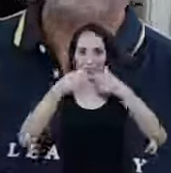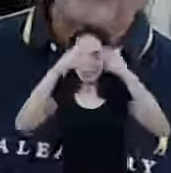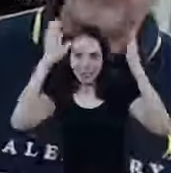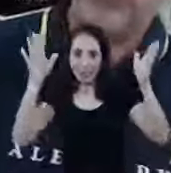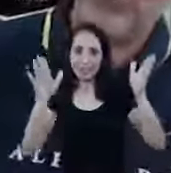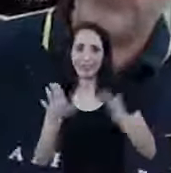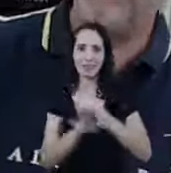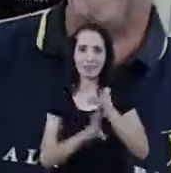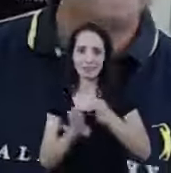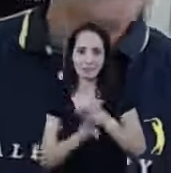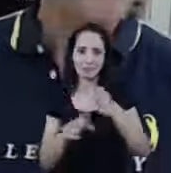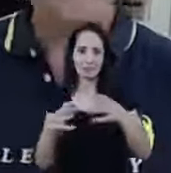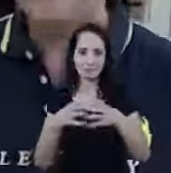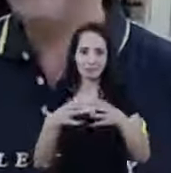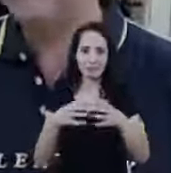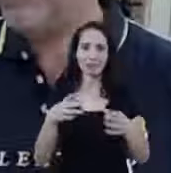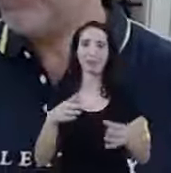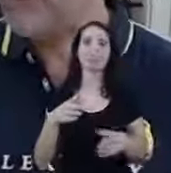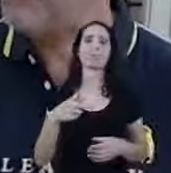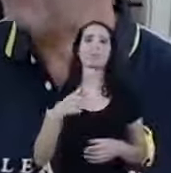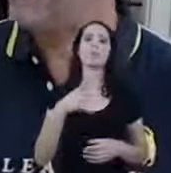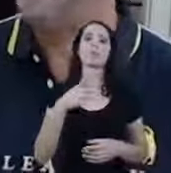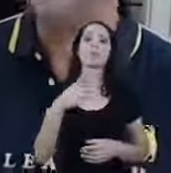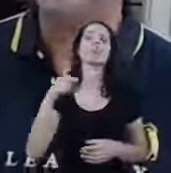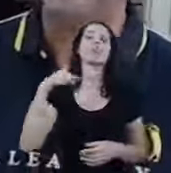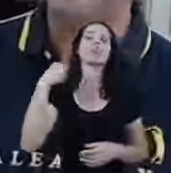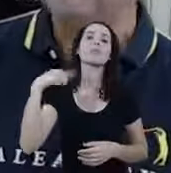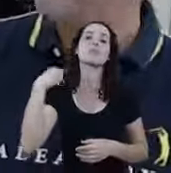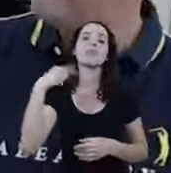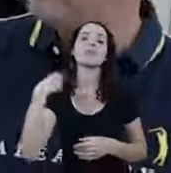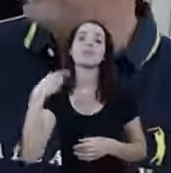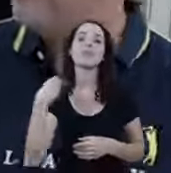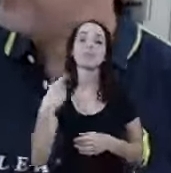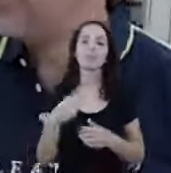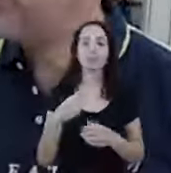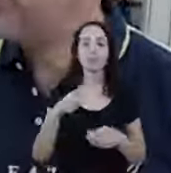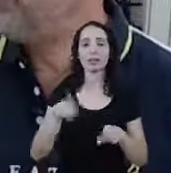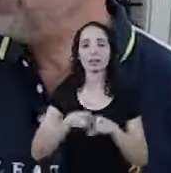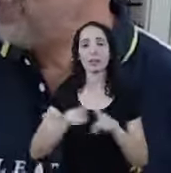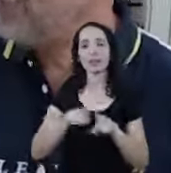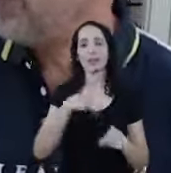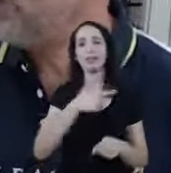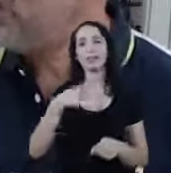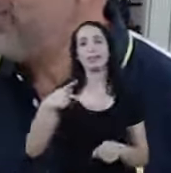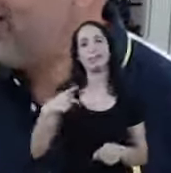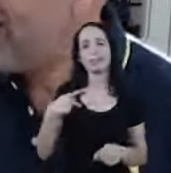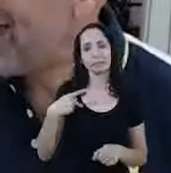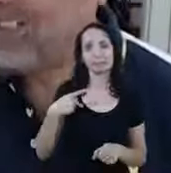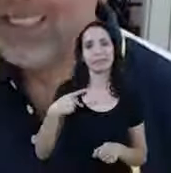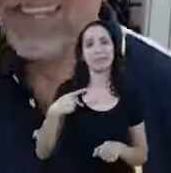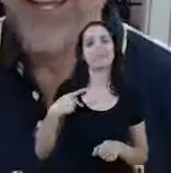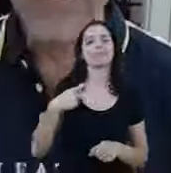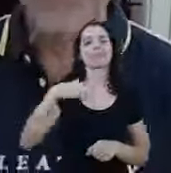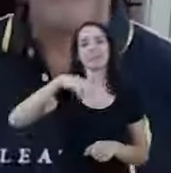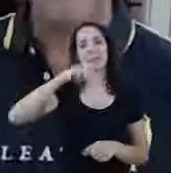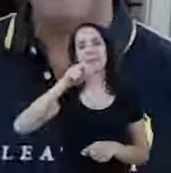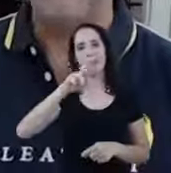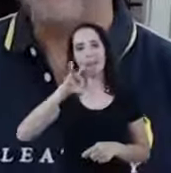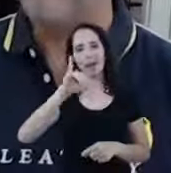Doutor João Lermes Especialista em Política Pública Pastora Márcia Especialista em Contabilidade